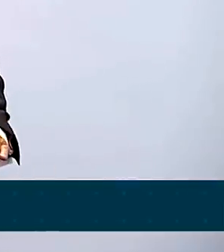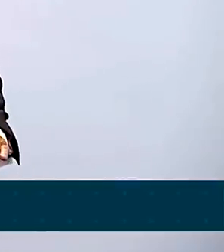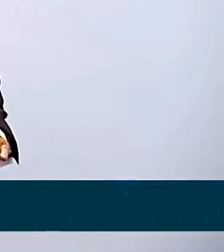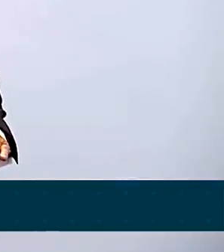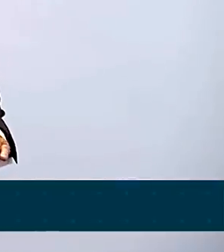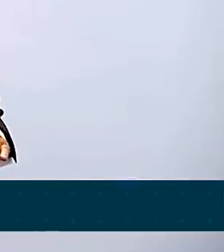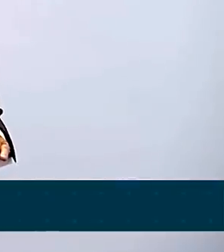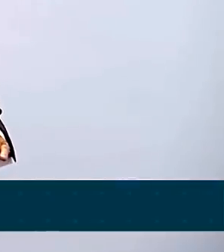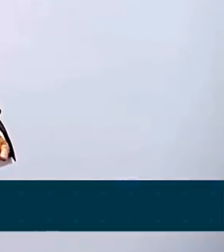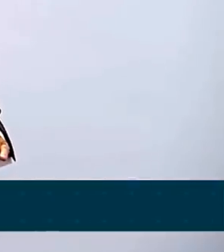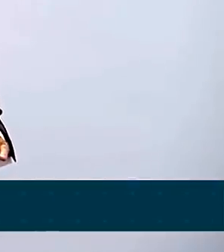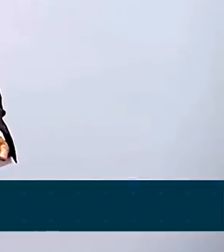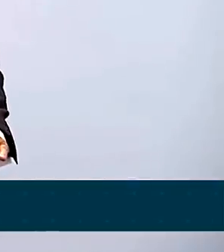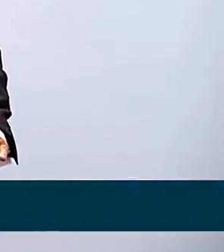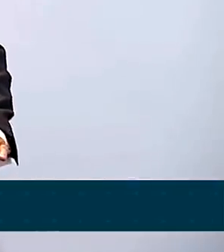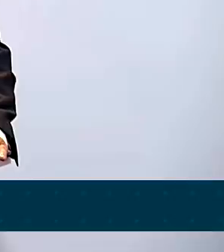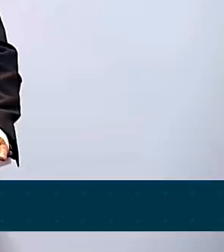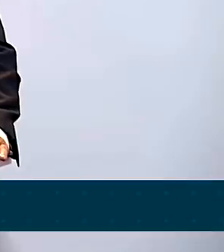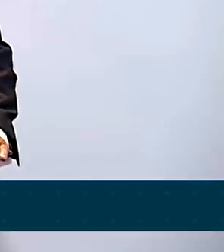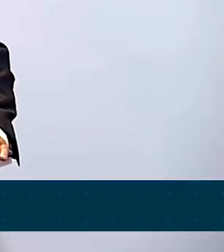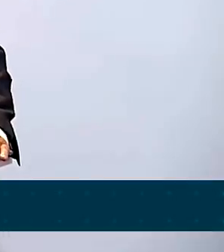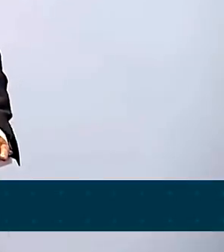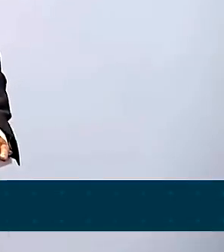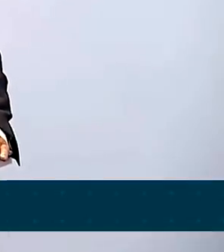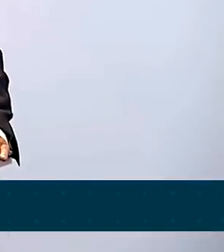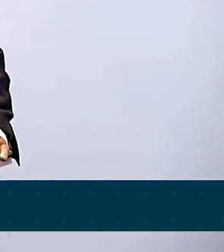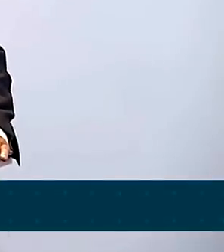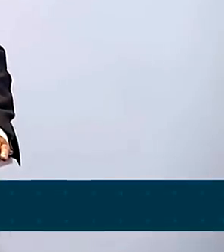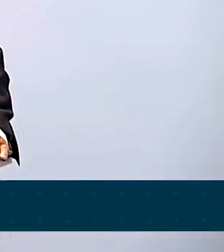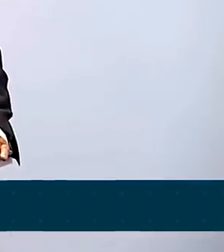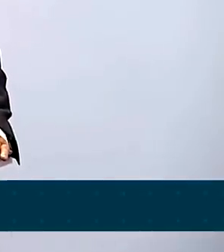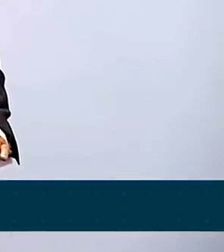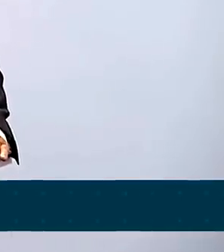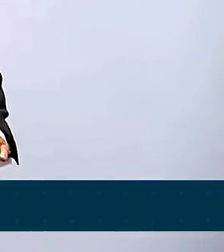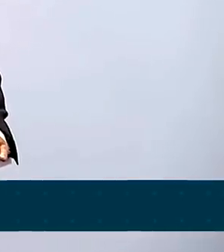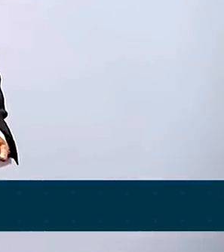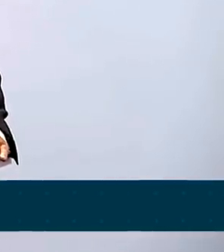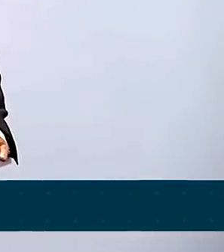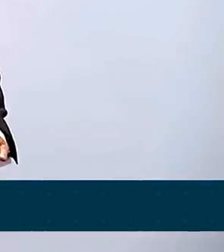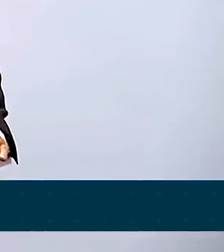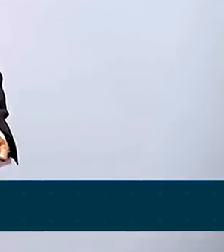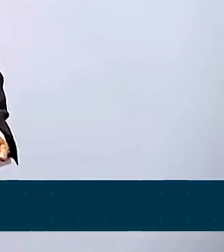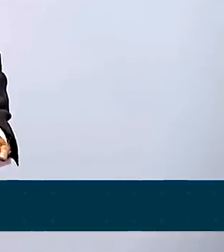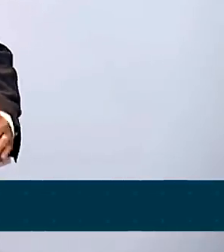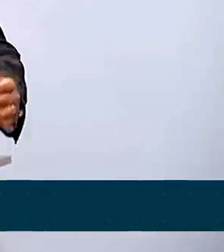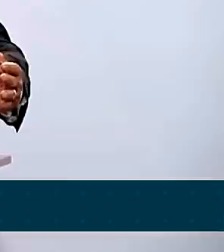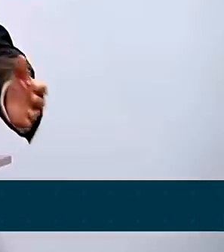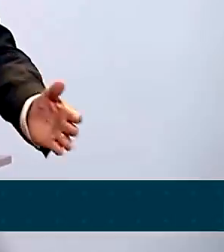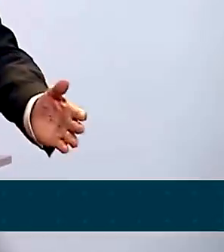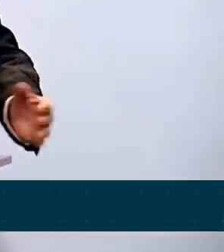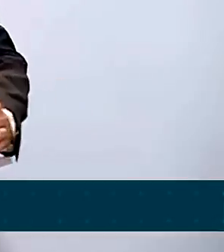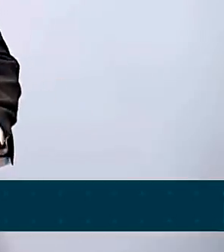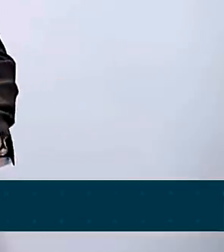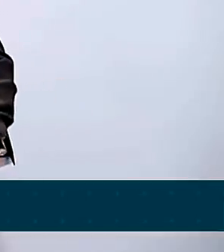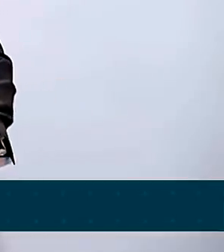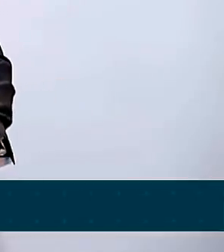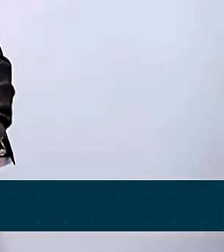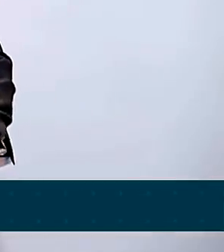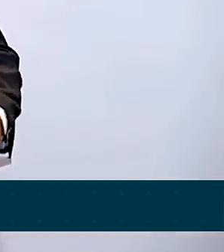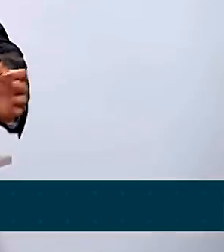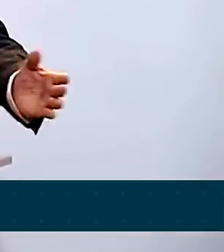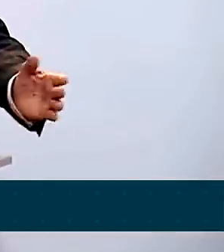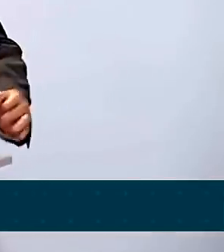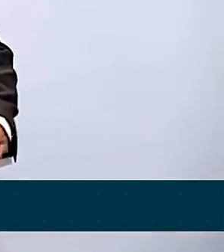mais uma vez, ministro Anderson, a diminuição do número de mortes violentas em nosso país. Tem, obviamente, a